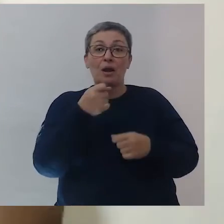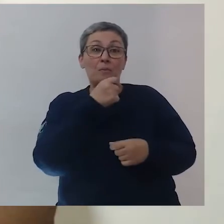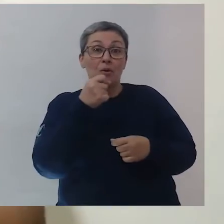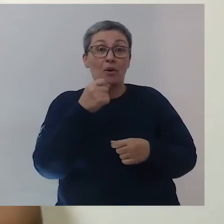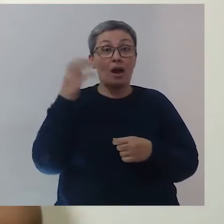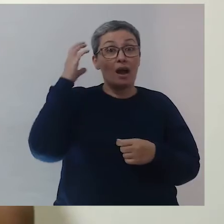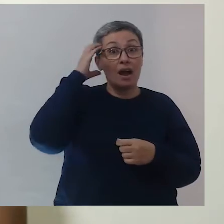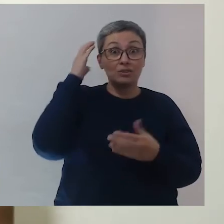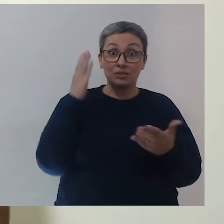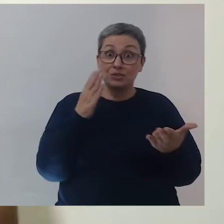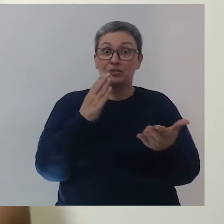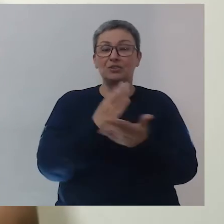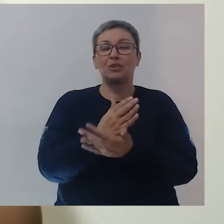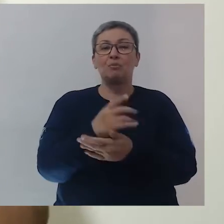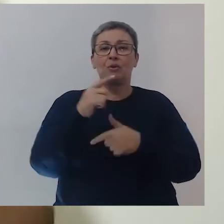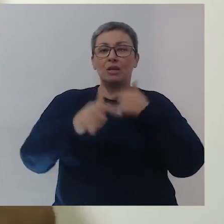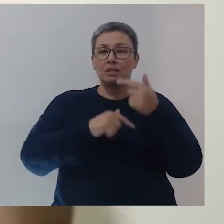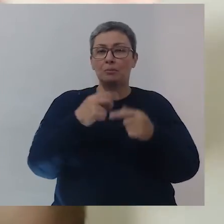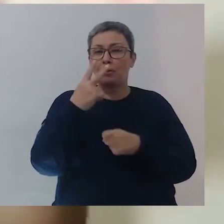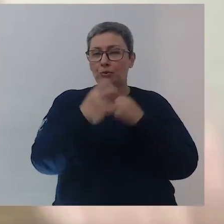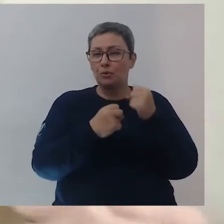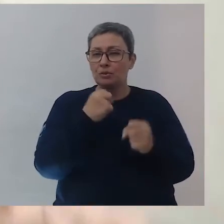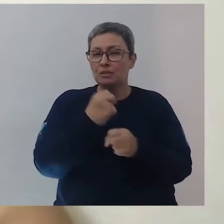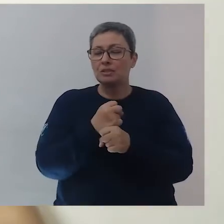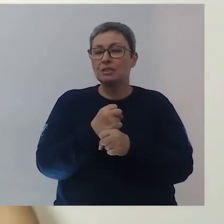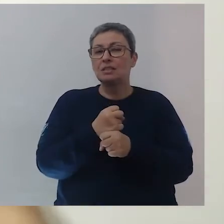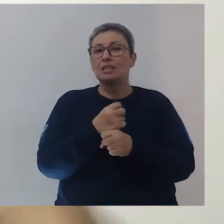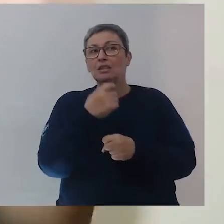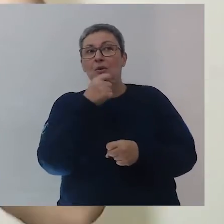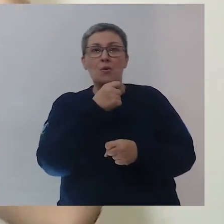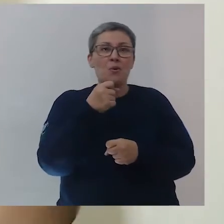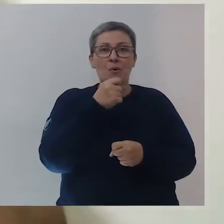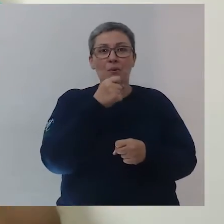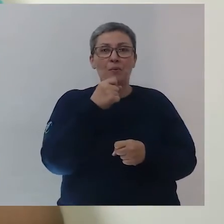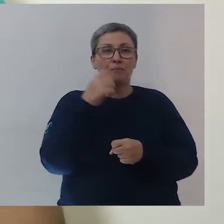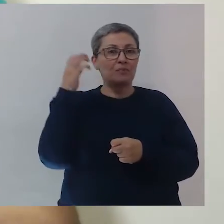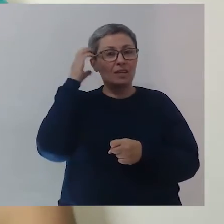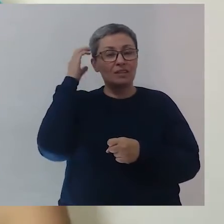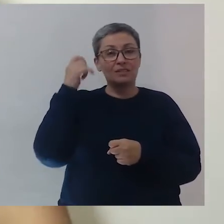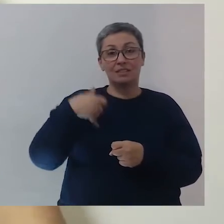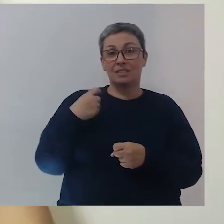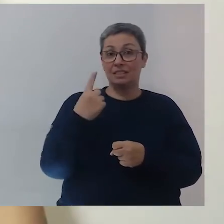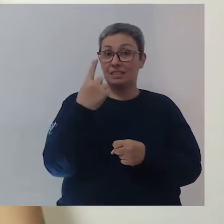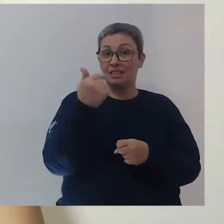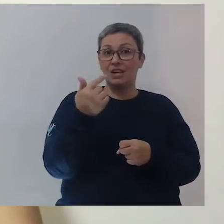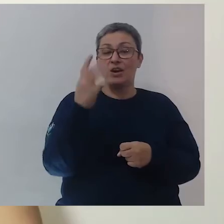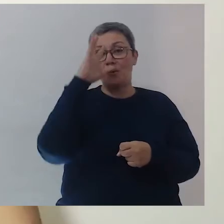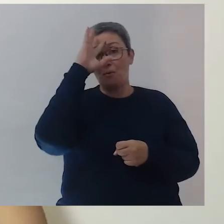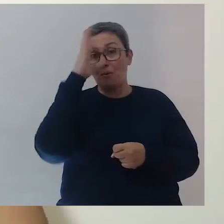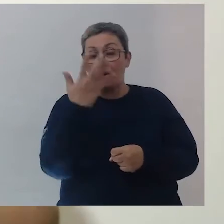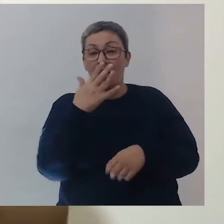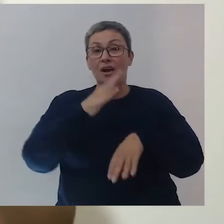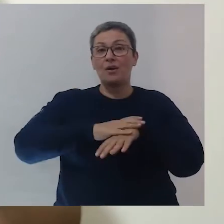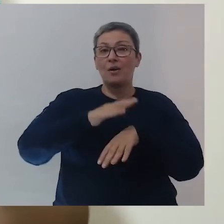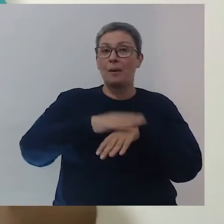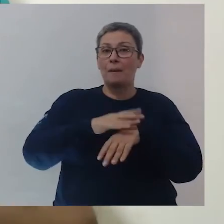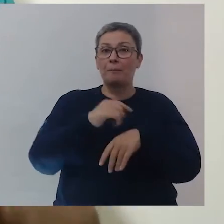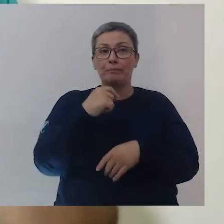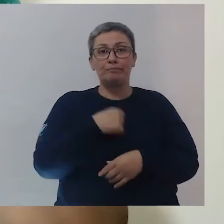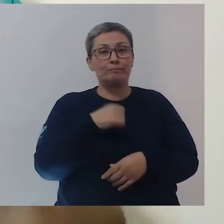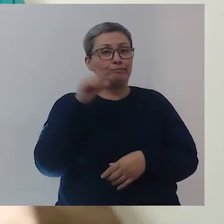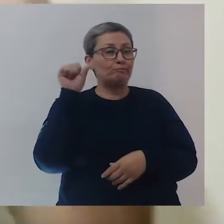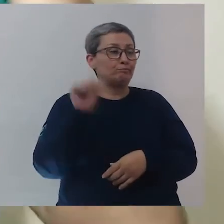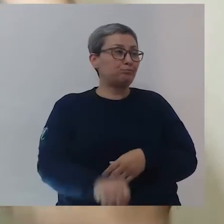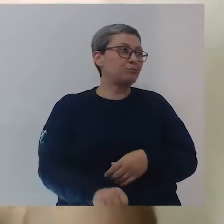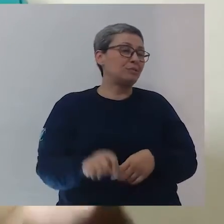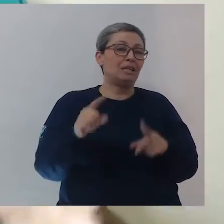na cidade. Passei, trabalhei durante dois anos como locutor da rádio. E, aos 17 anos, eu resolvi fazer a maior besteira da